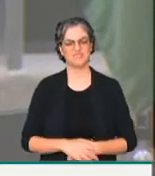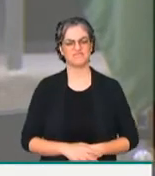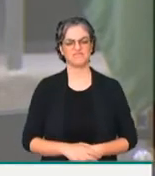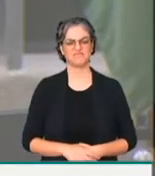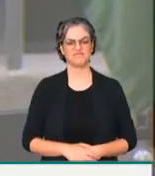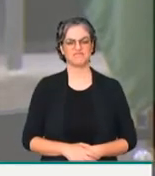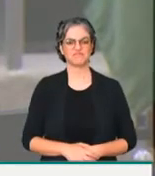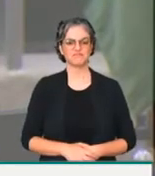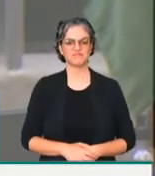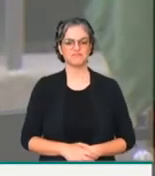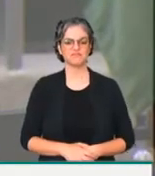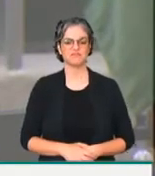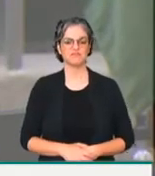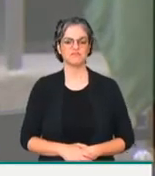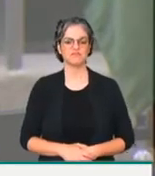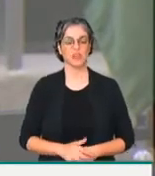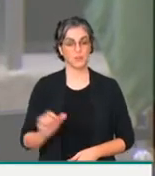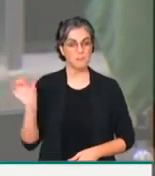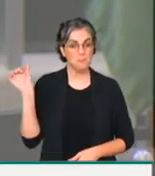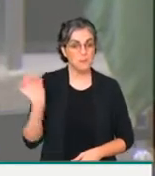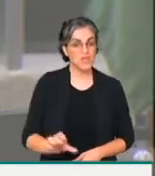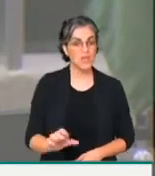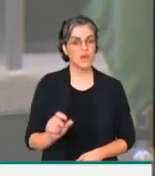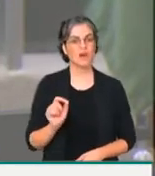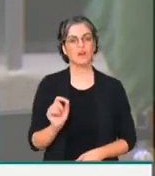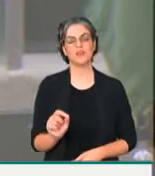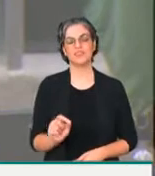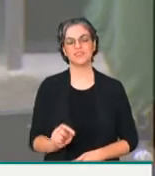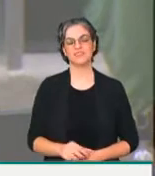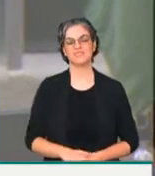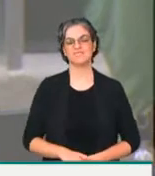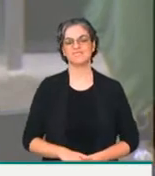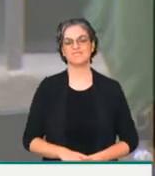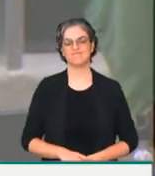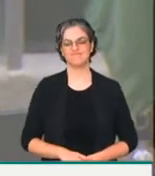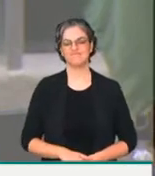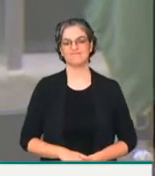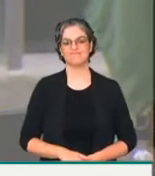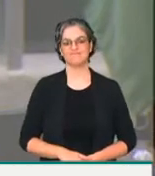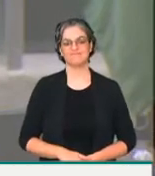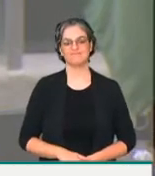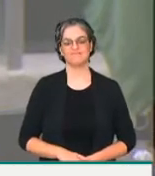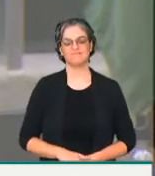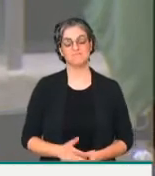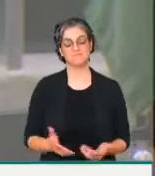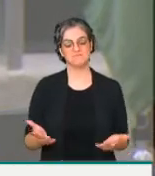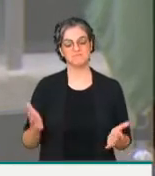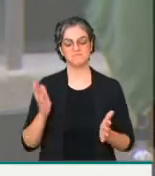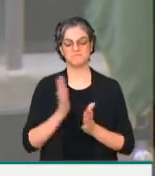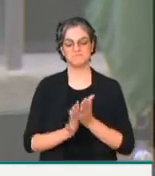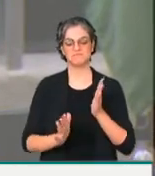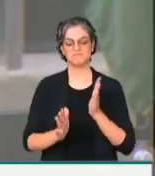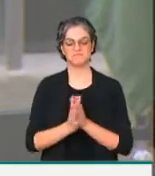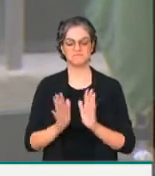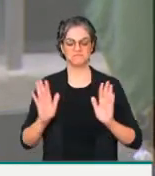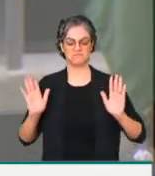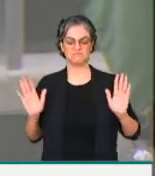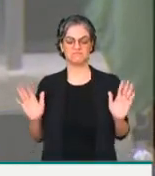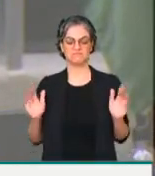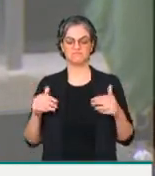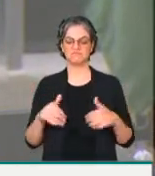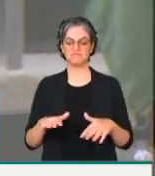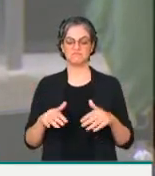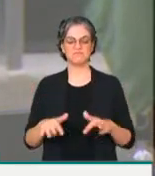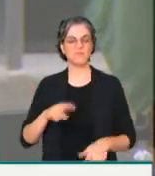E o pior de tudo é que há a conivência do presidente da república